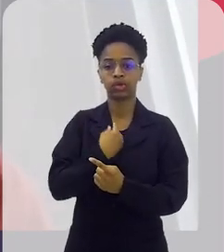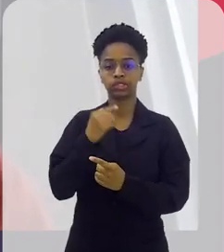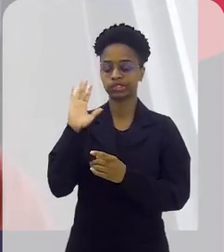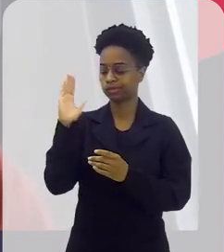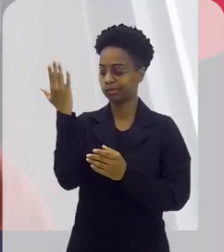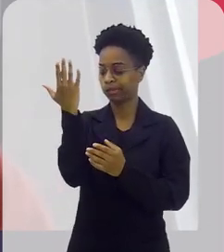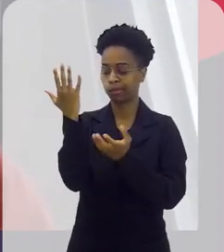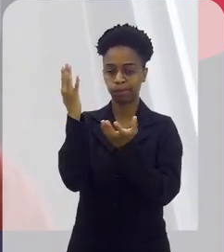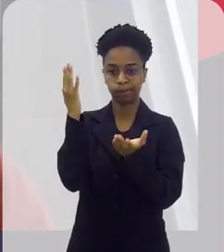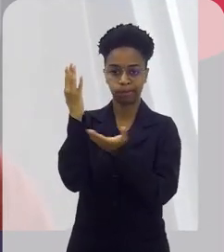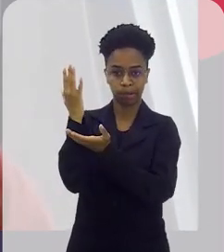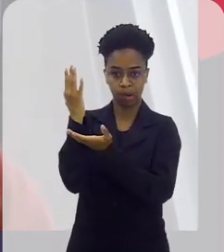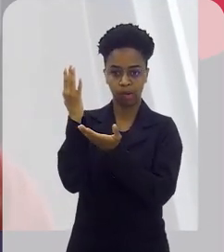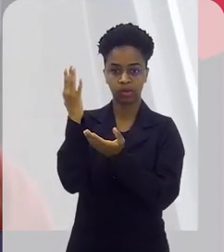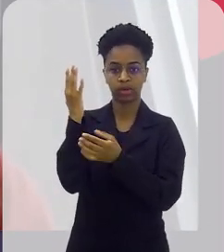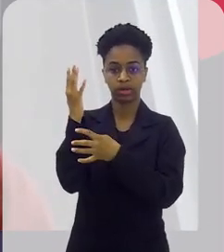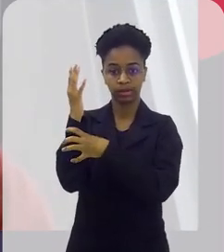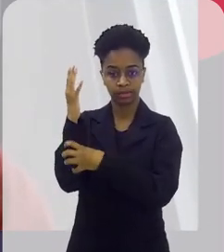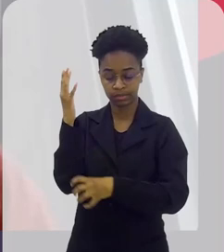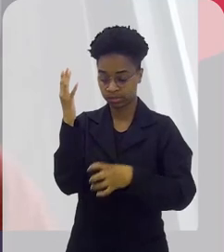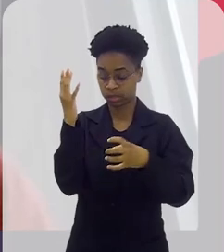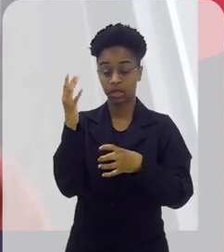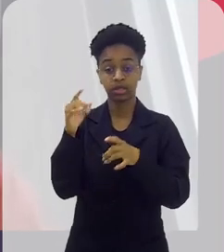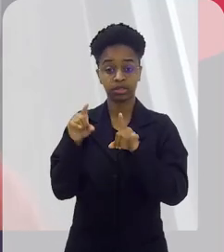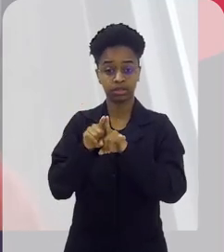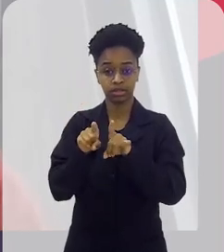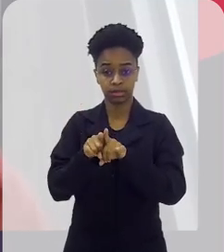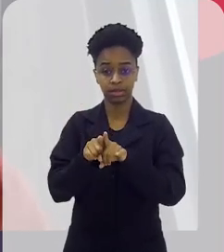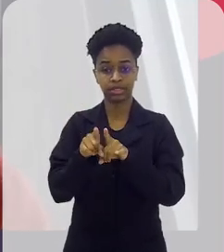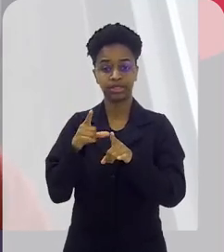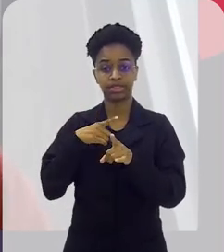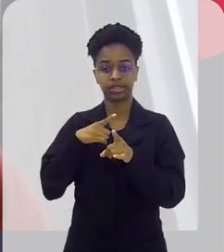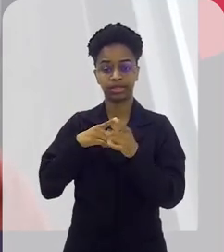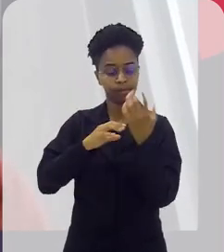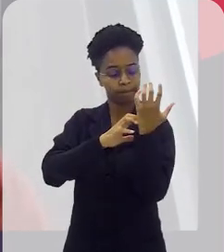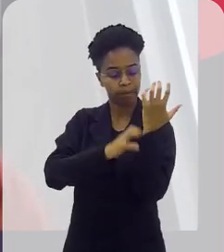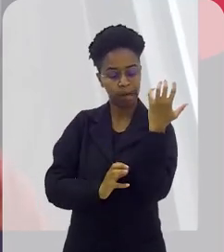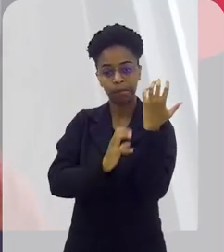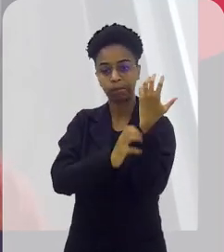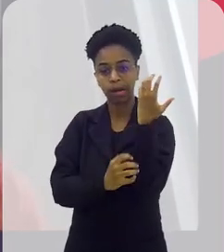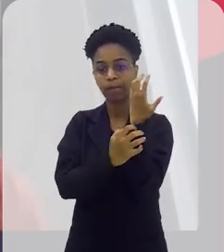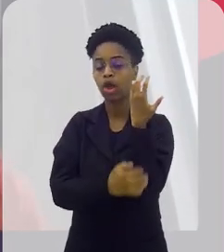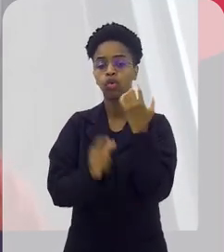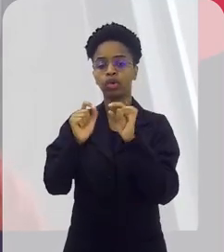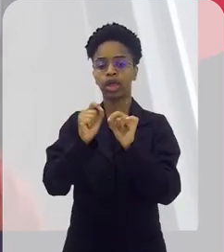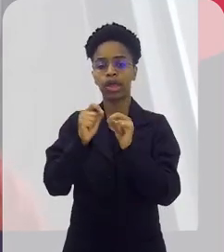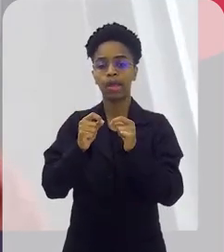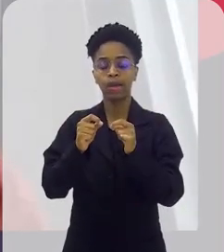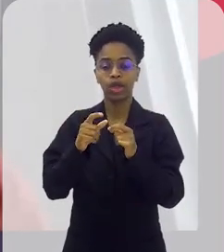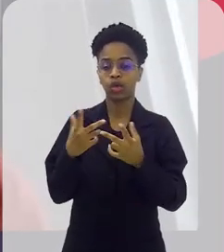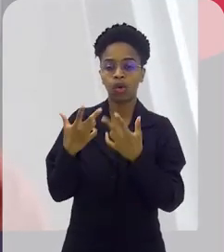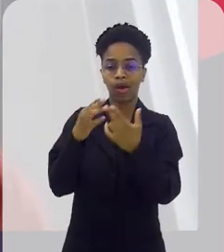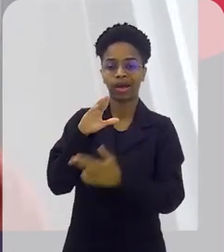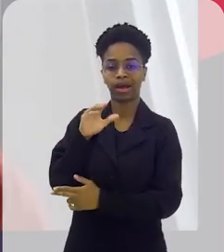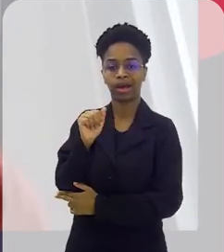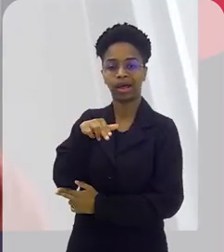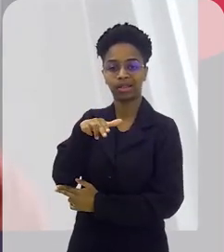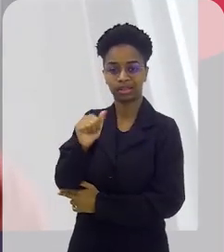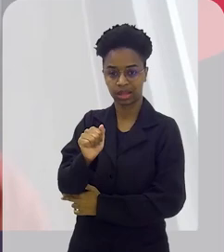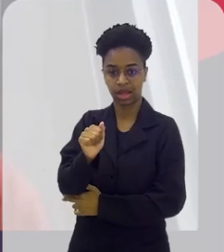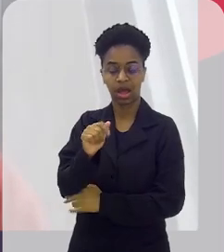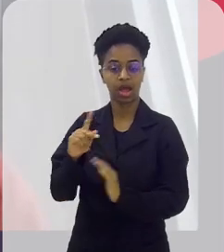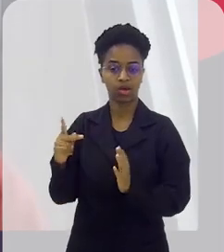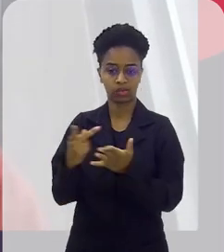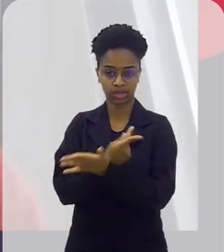faz um desbastamento. Nada mais é aquele processo que é feito com a cana-de-açúcar, que é a